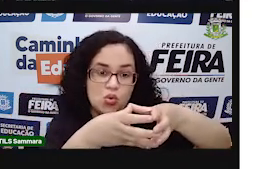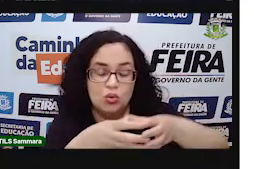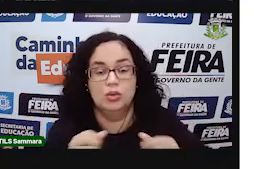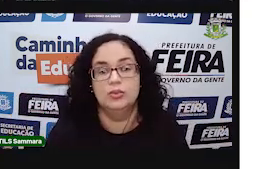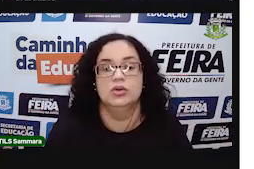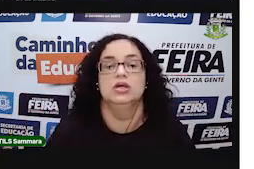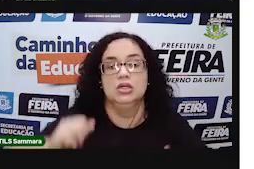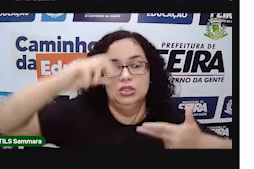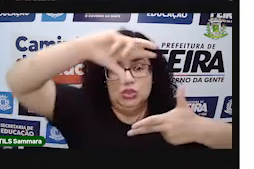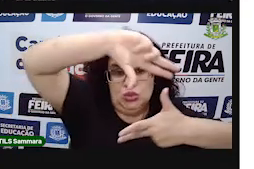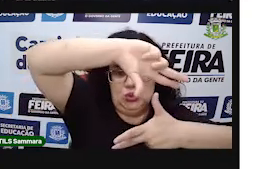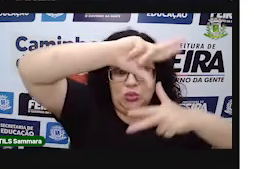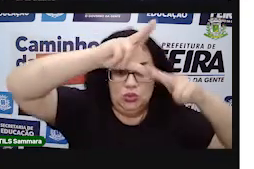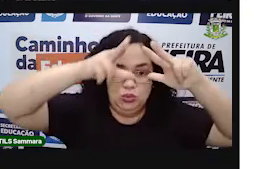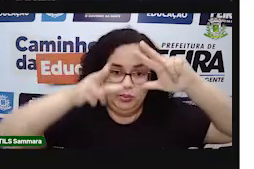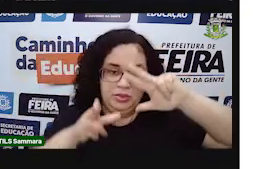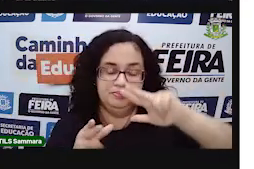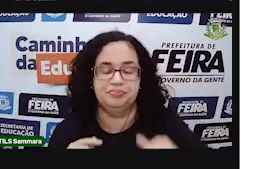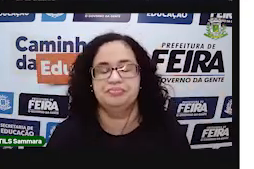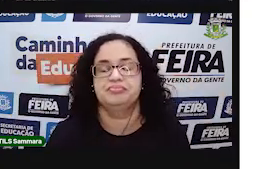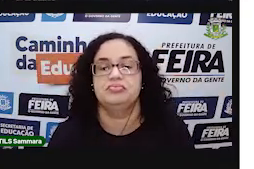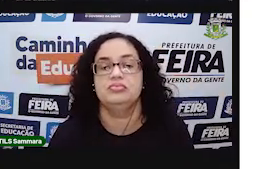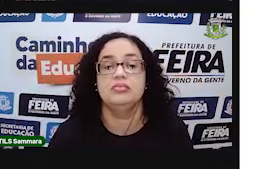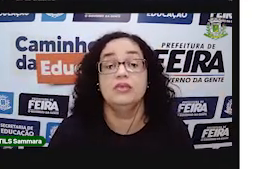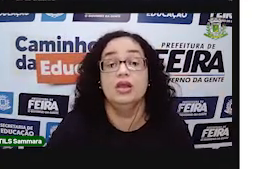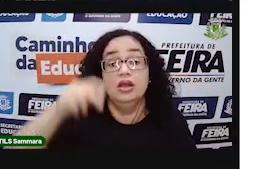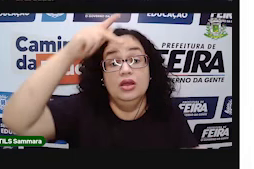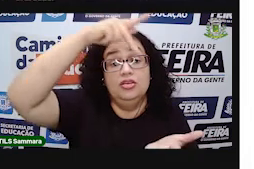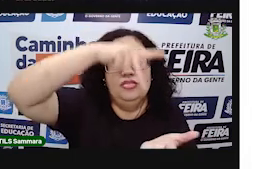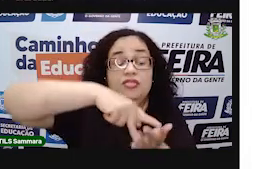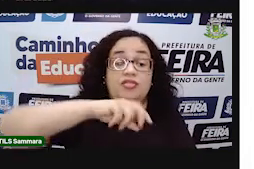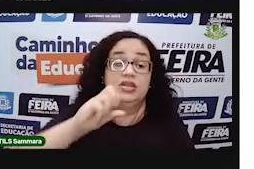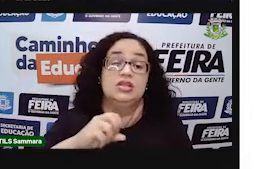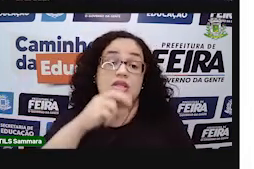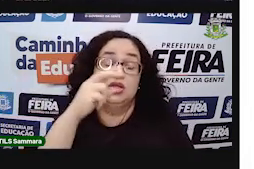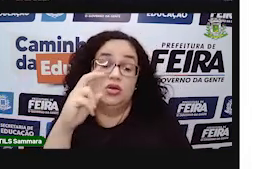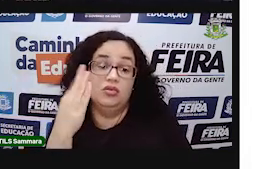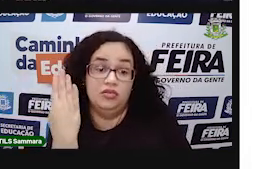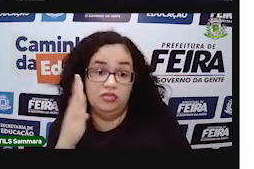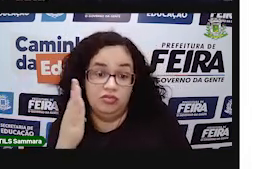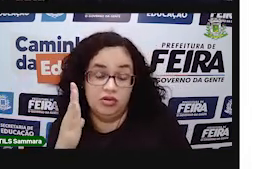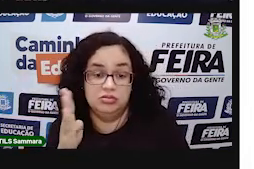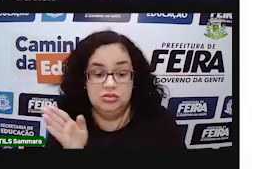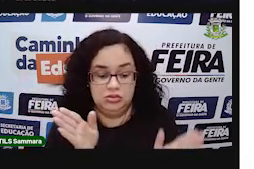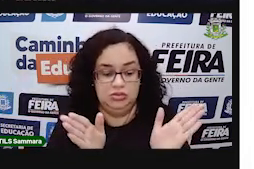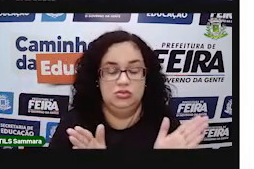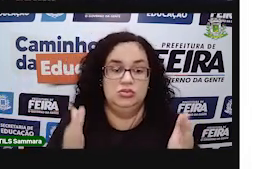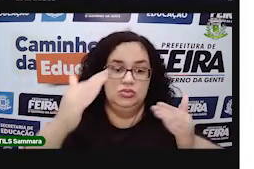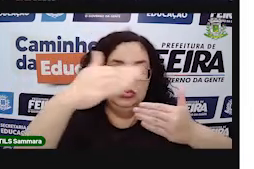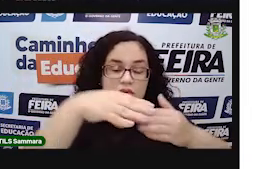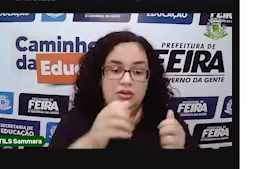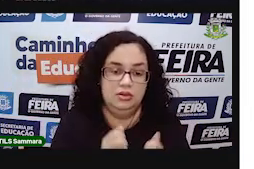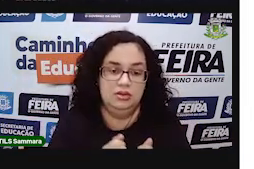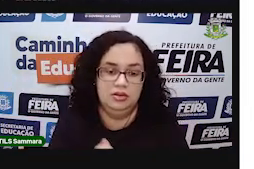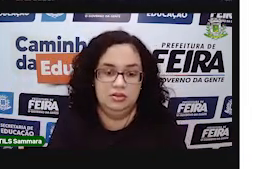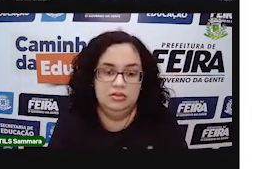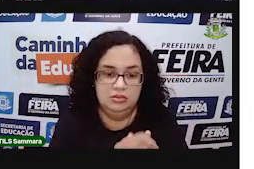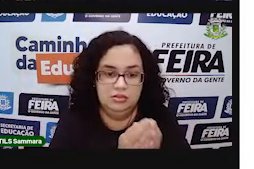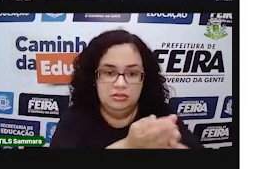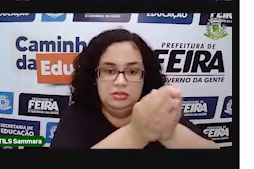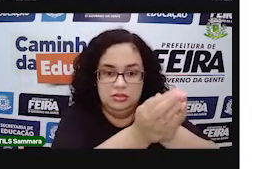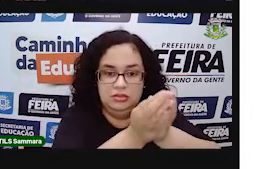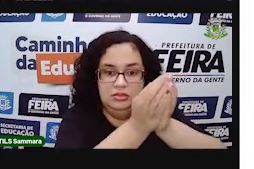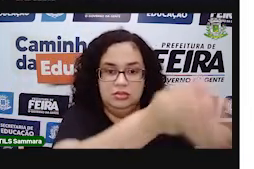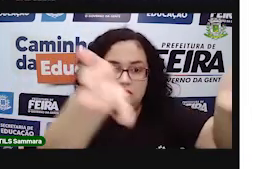poliedros. Verdadeiro ou falso? O cubozinho, olha só o dado que a gente usa naquele joguinho de